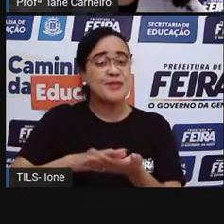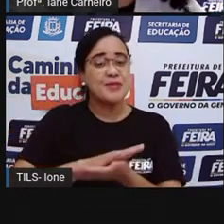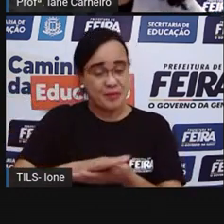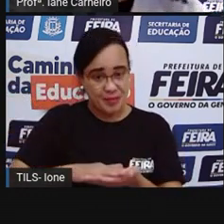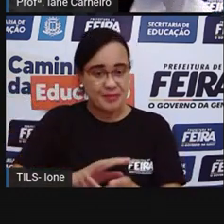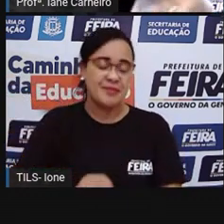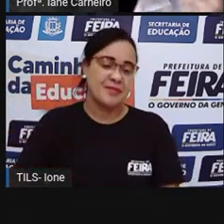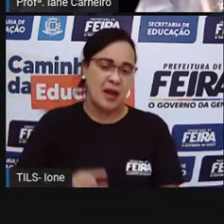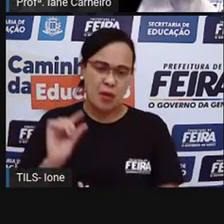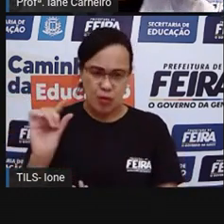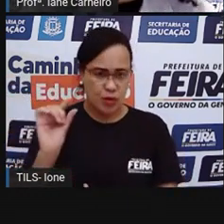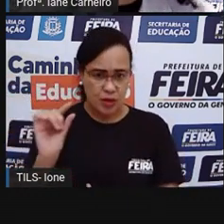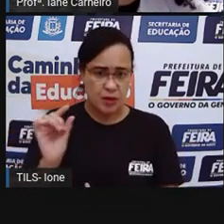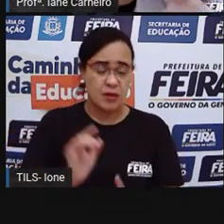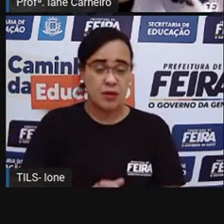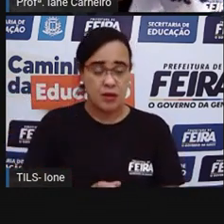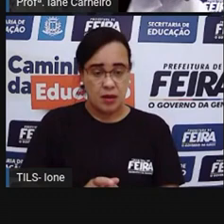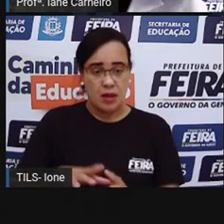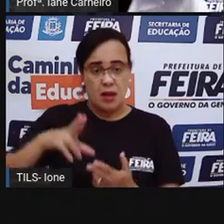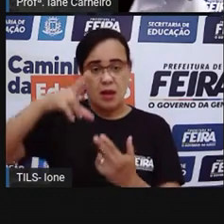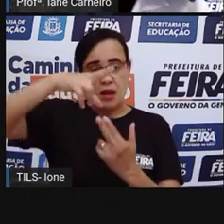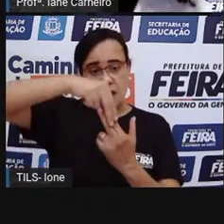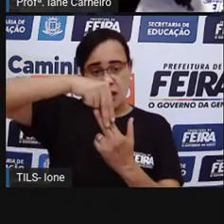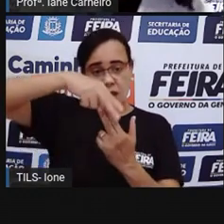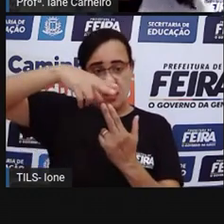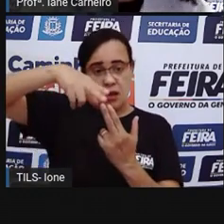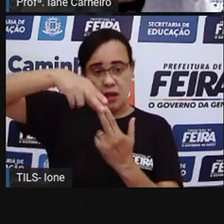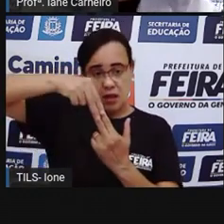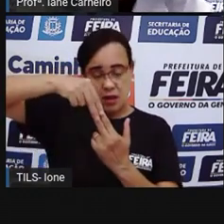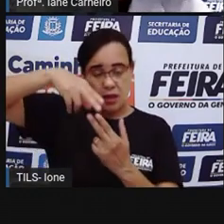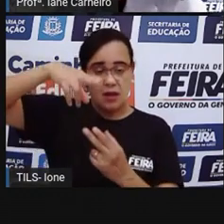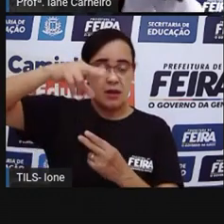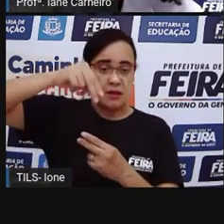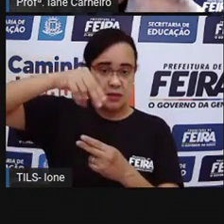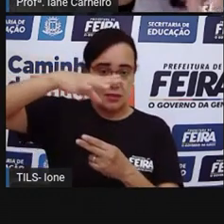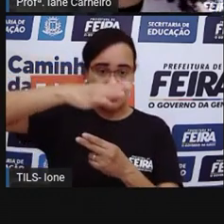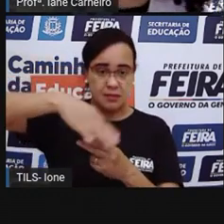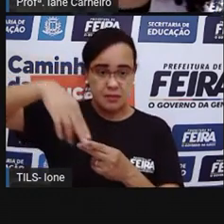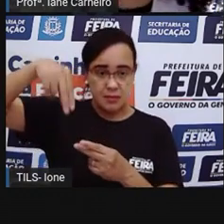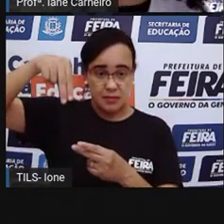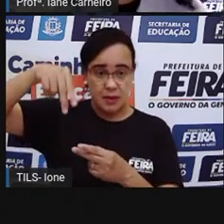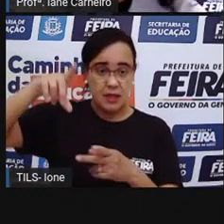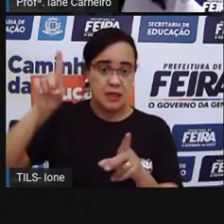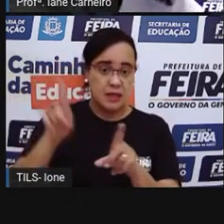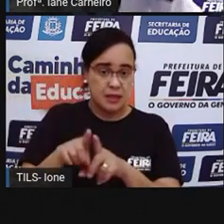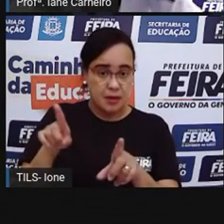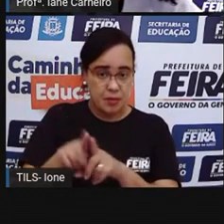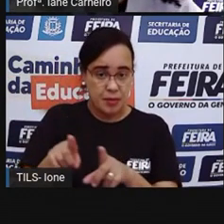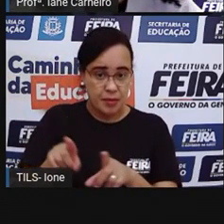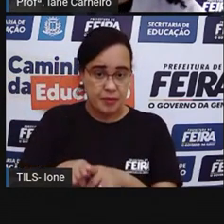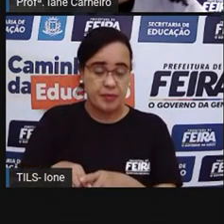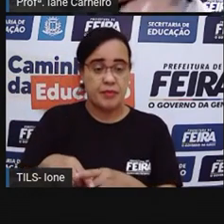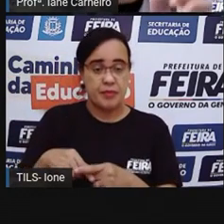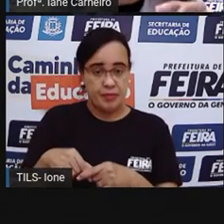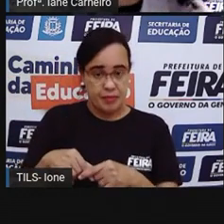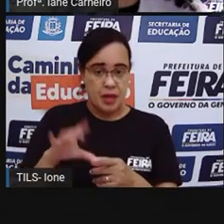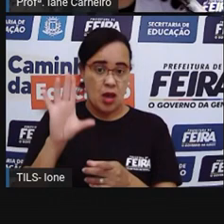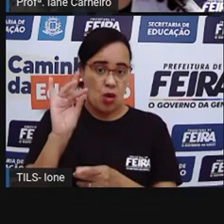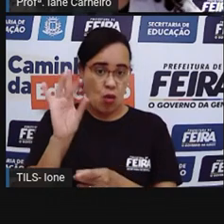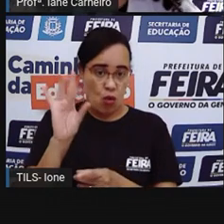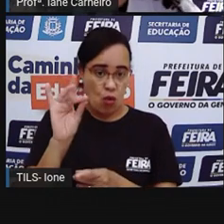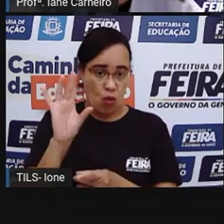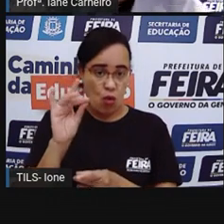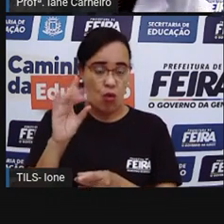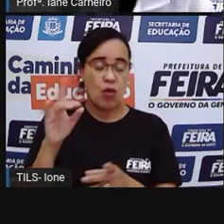mais ou menos, adesivos e cola colorida. E também água, né? A Pró não colocou aqui, mas vão precisar de um pouquinho